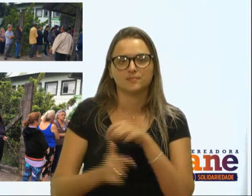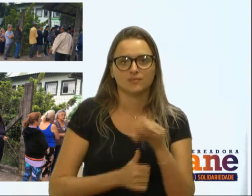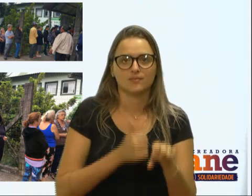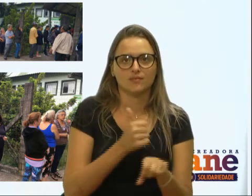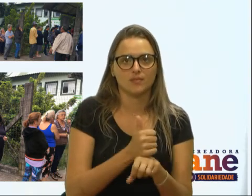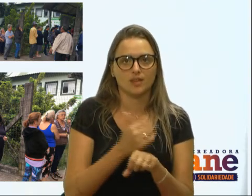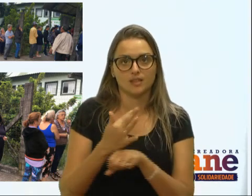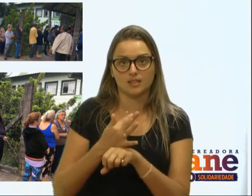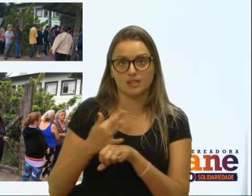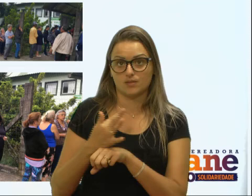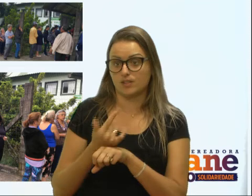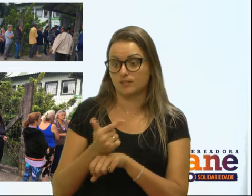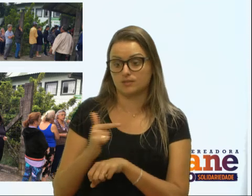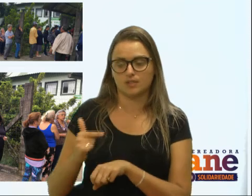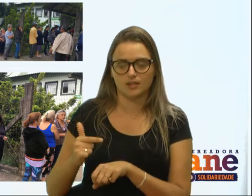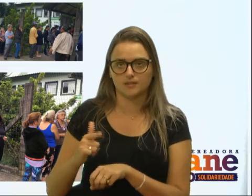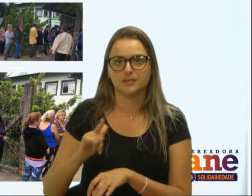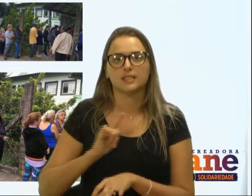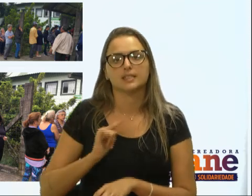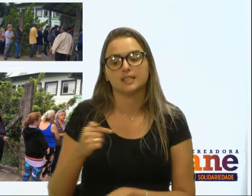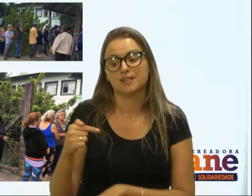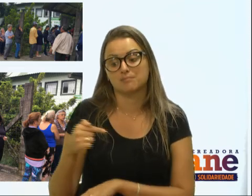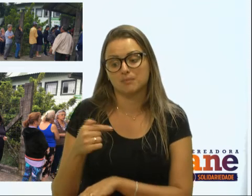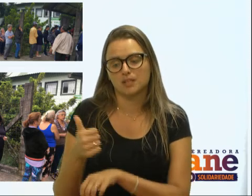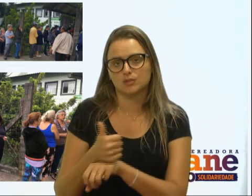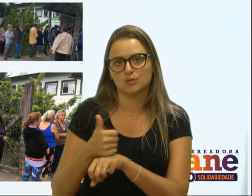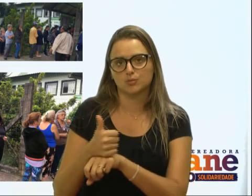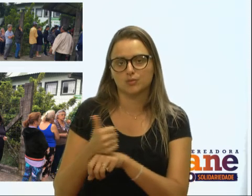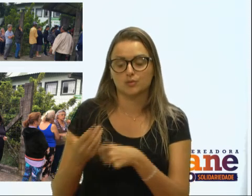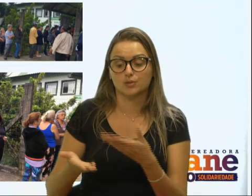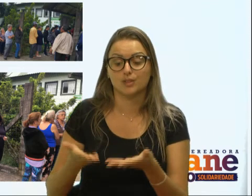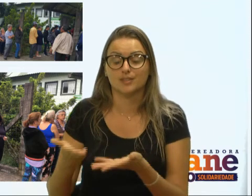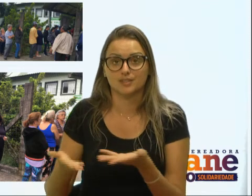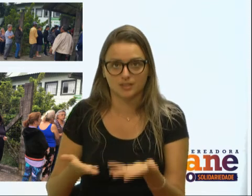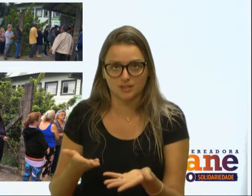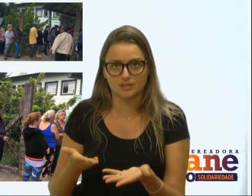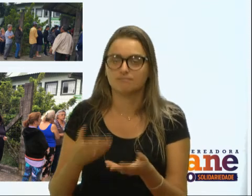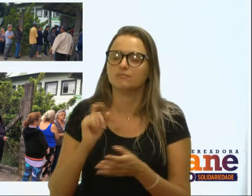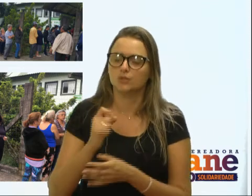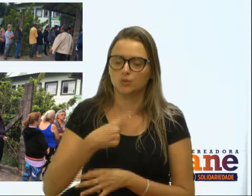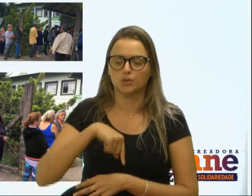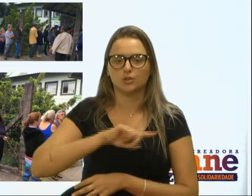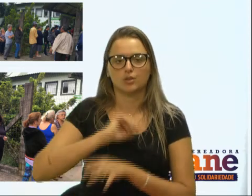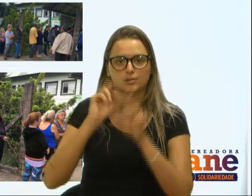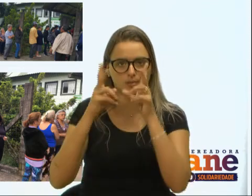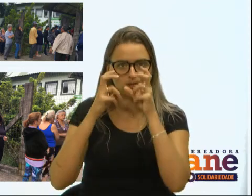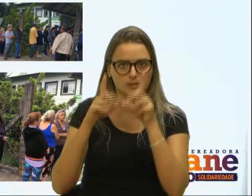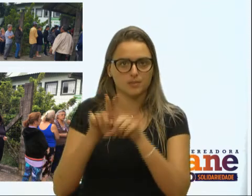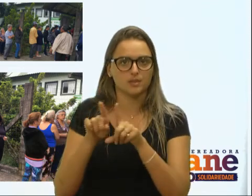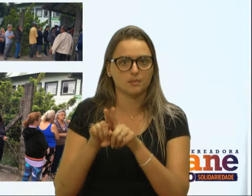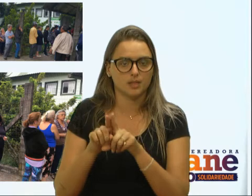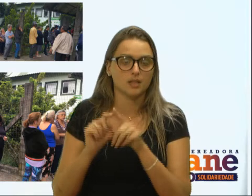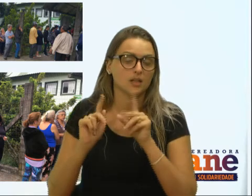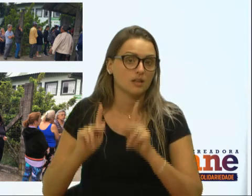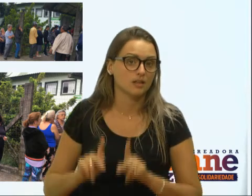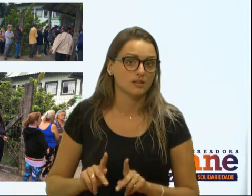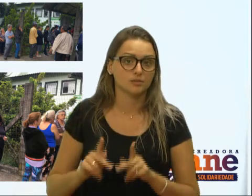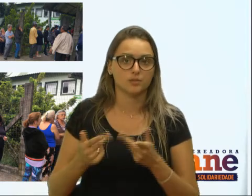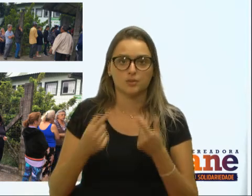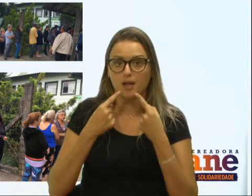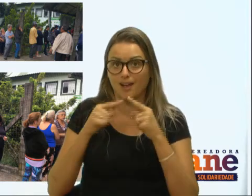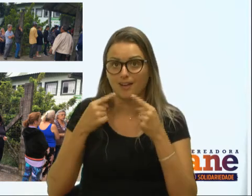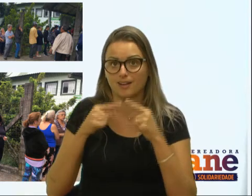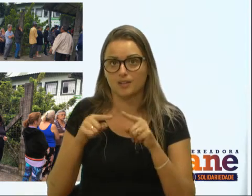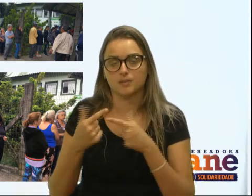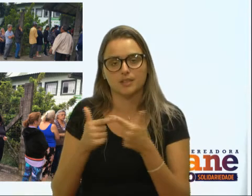férias vezes, então, acaba ficando com menos profissionais. E o que a gente observou ali que a população se queixa é que não tem bancos para